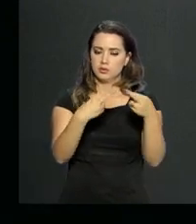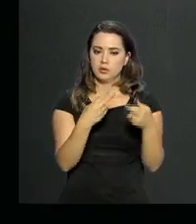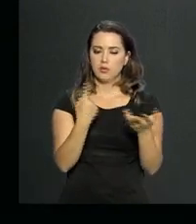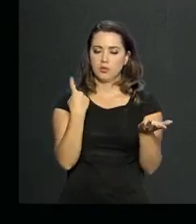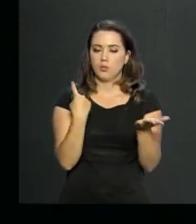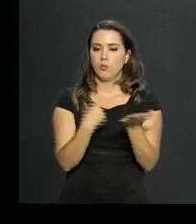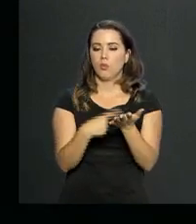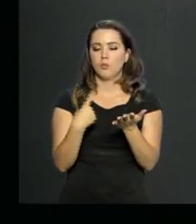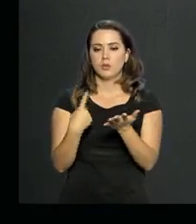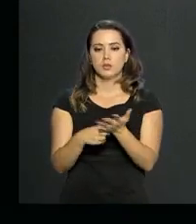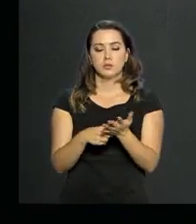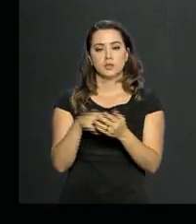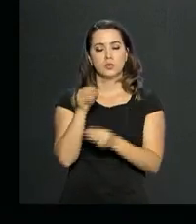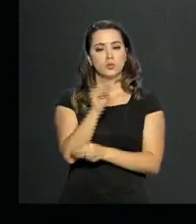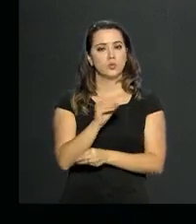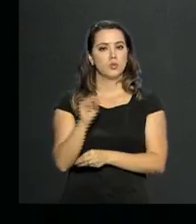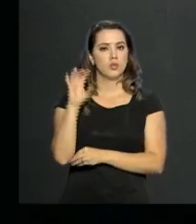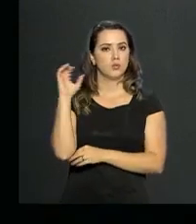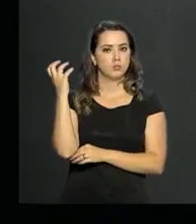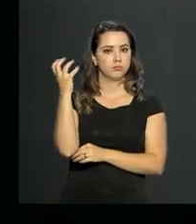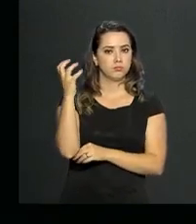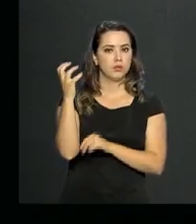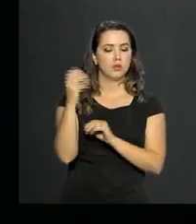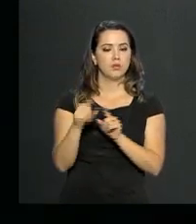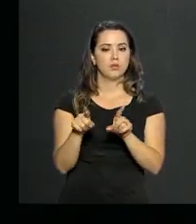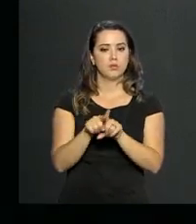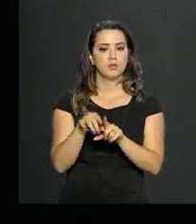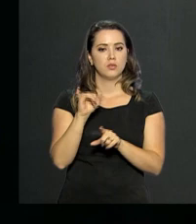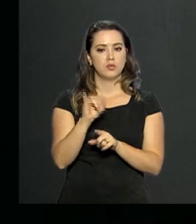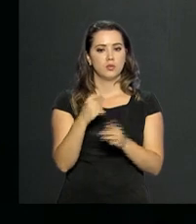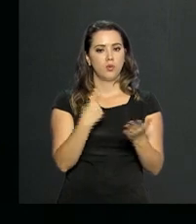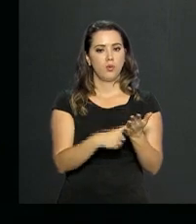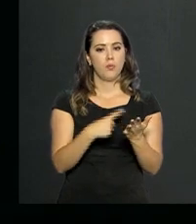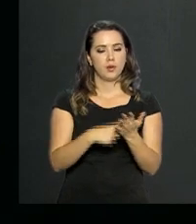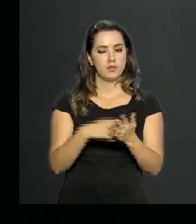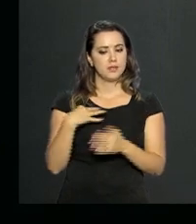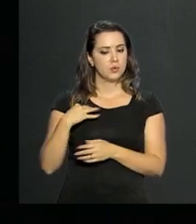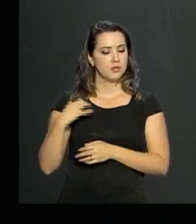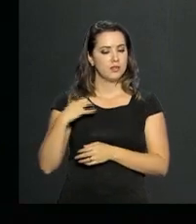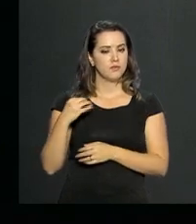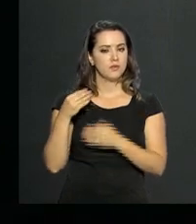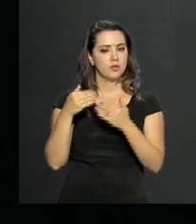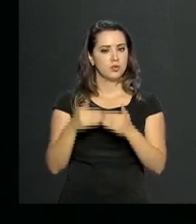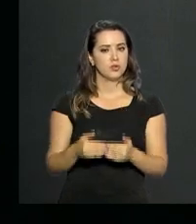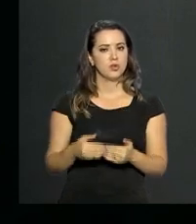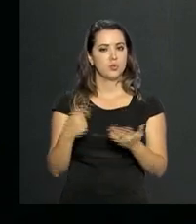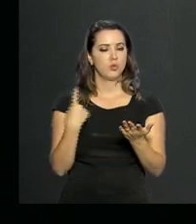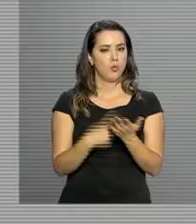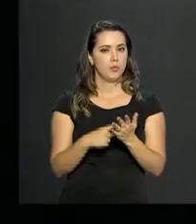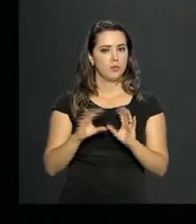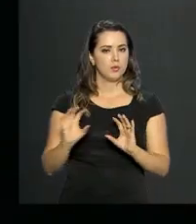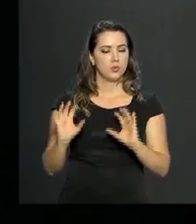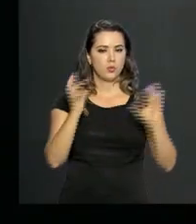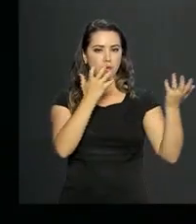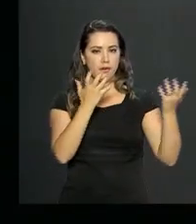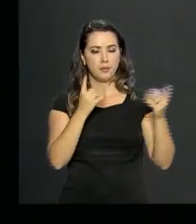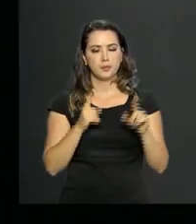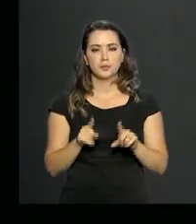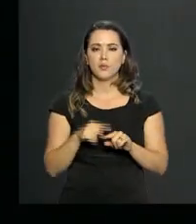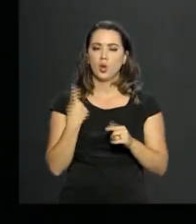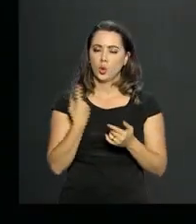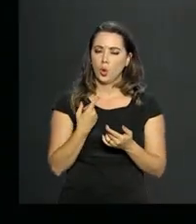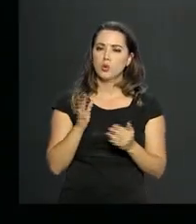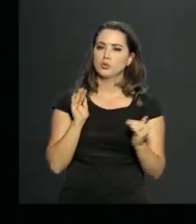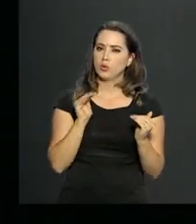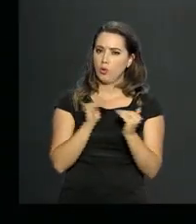consolidação no atendimento da sua NDC, do seu compromisso voluntário perante o Acordo Climático. Quando apostamos em